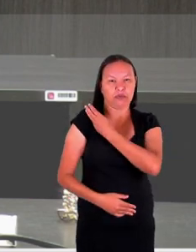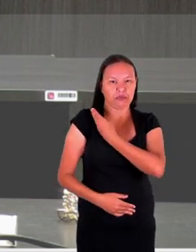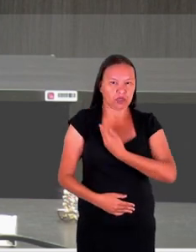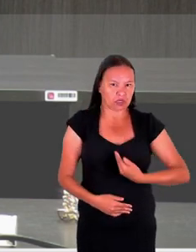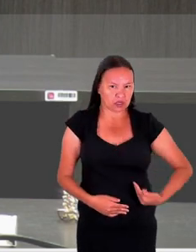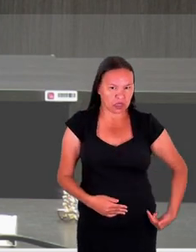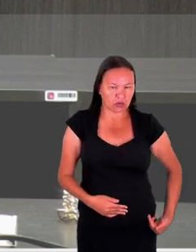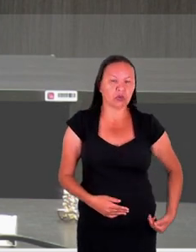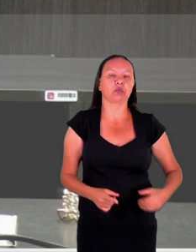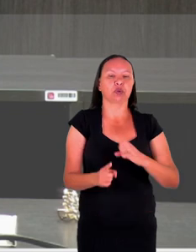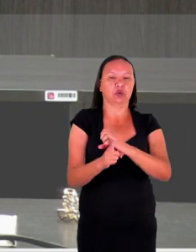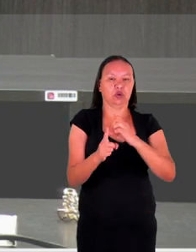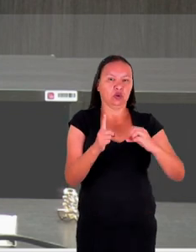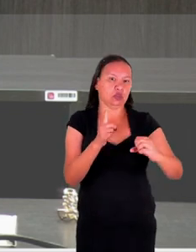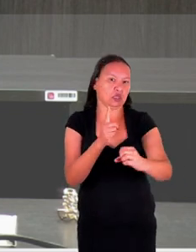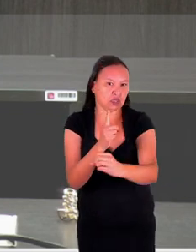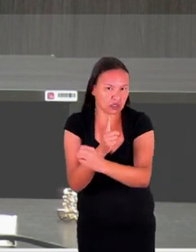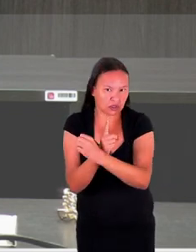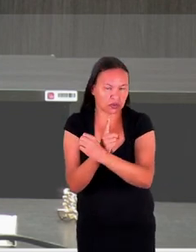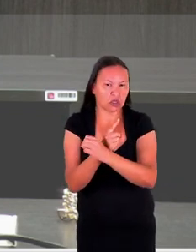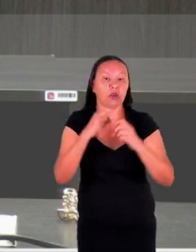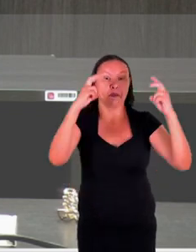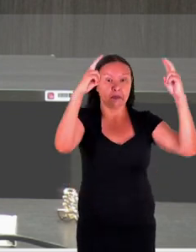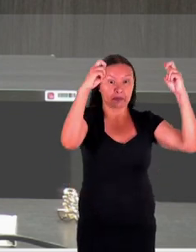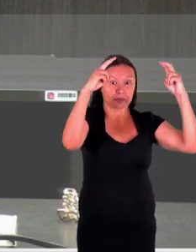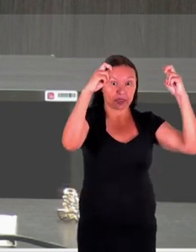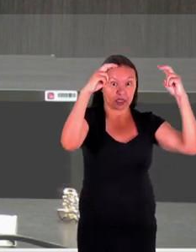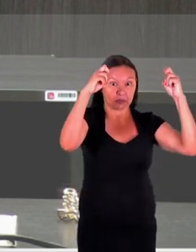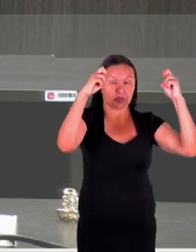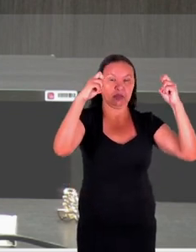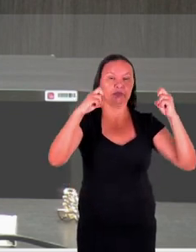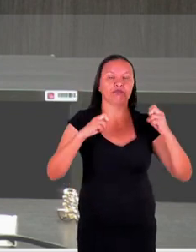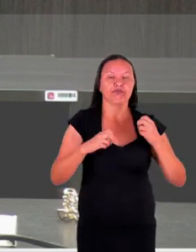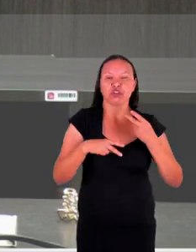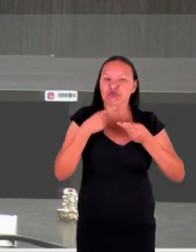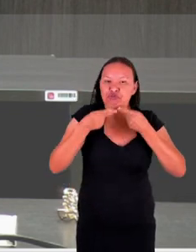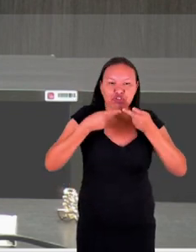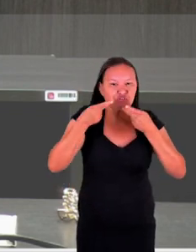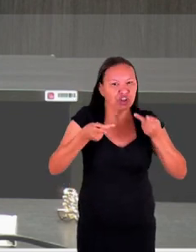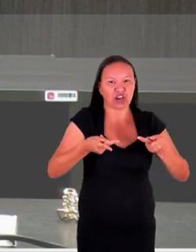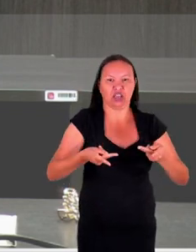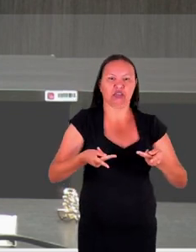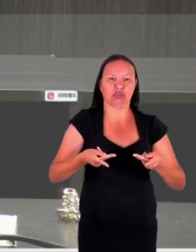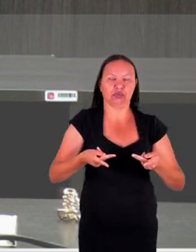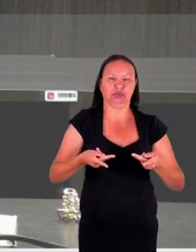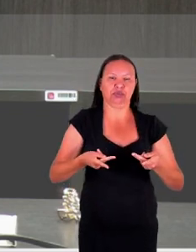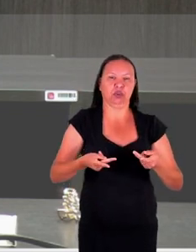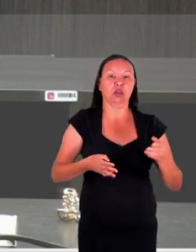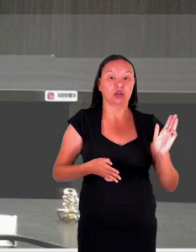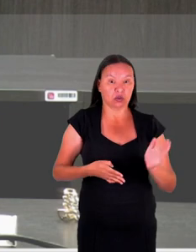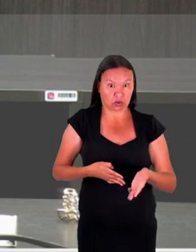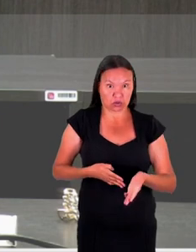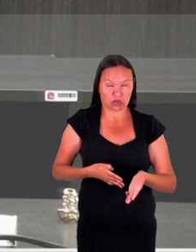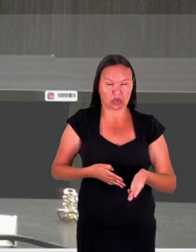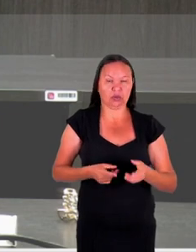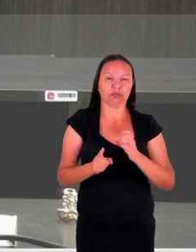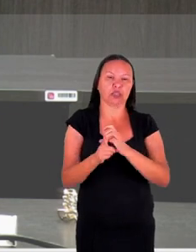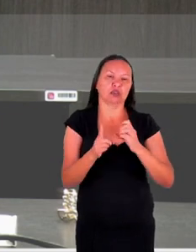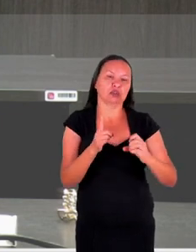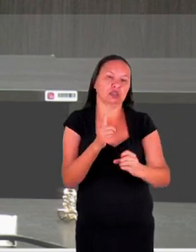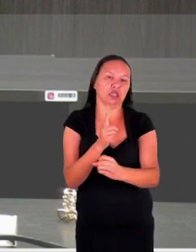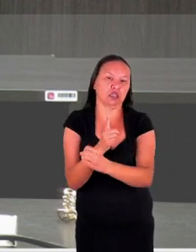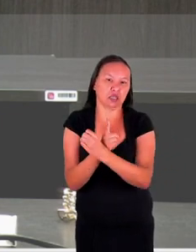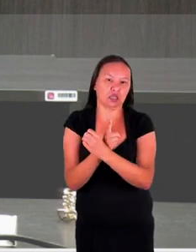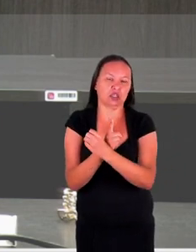sociedade. E esse é um tema que ainda não tinha sido abordado e no atual momento da nossa sociedade é